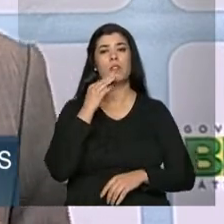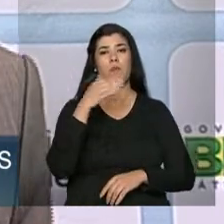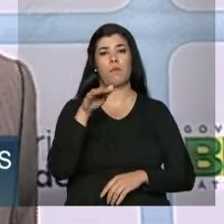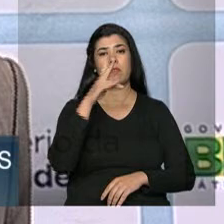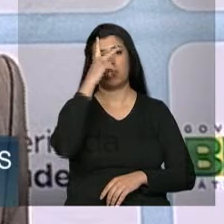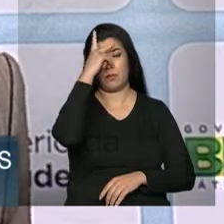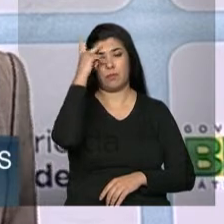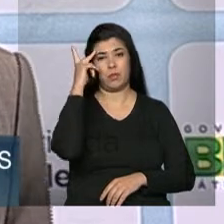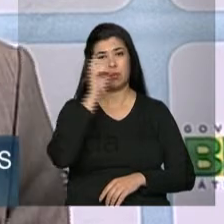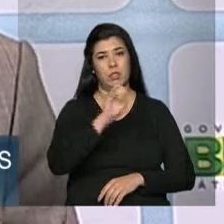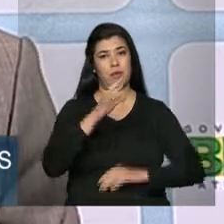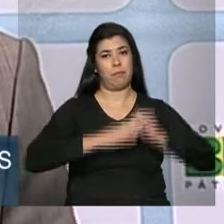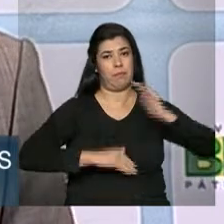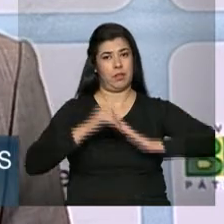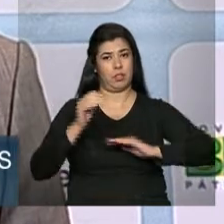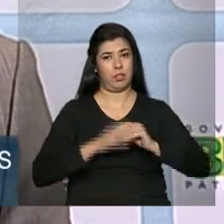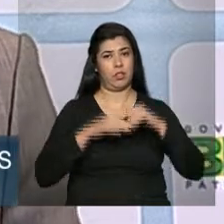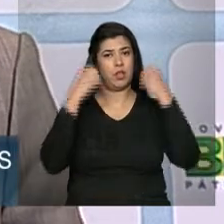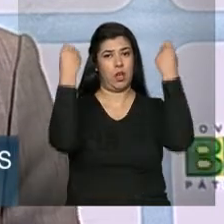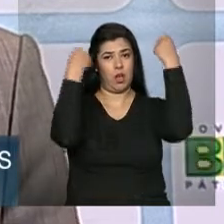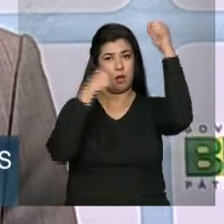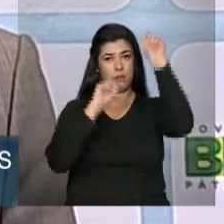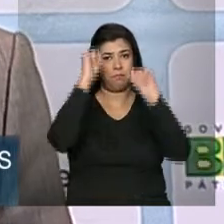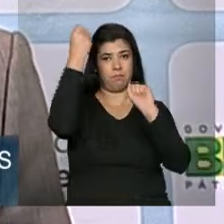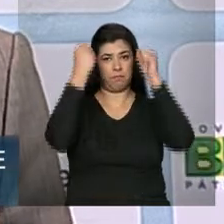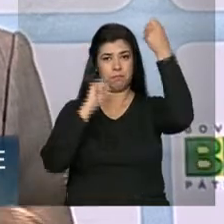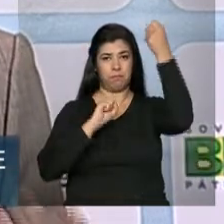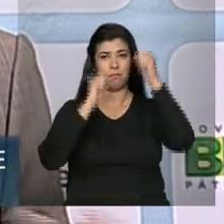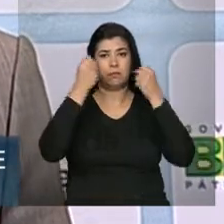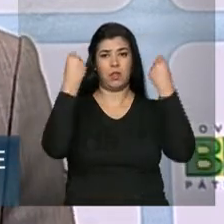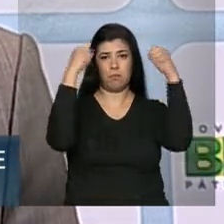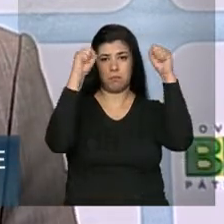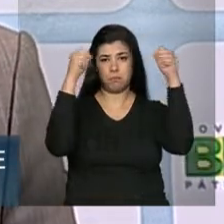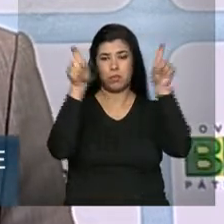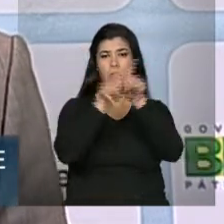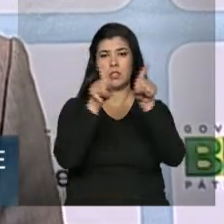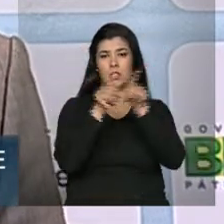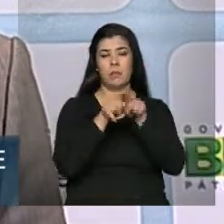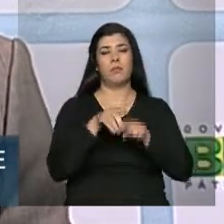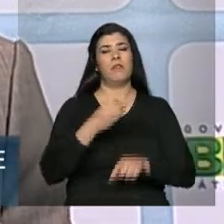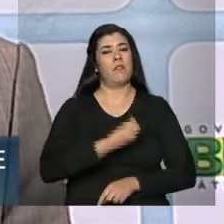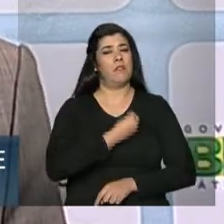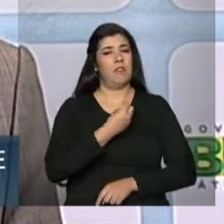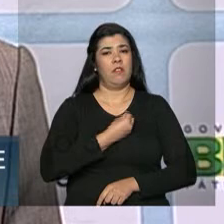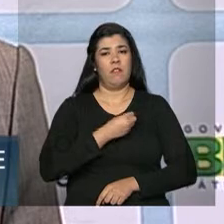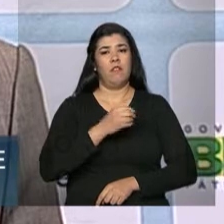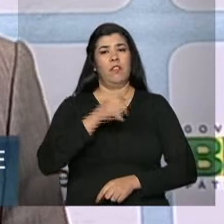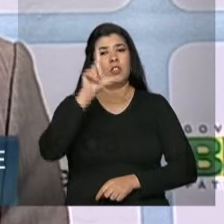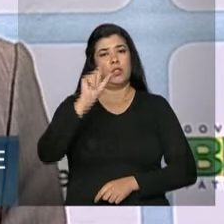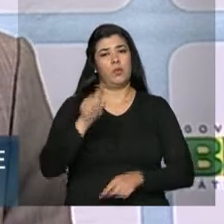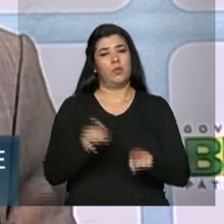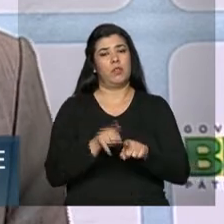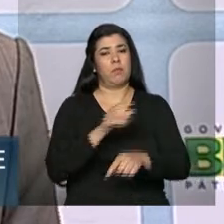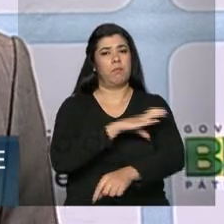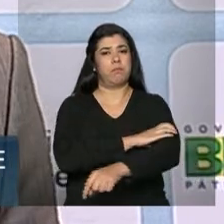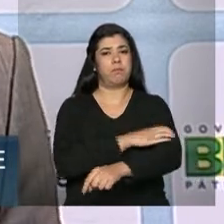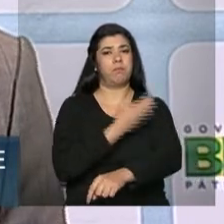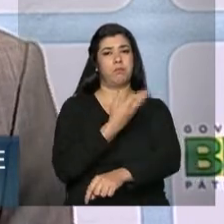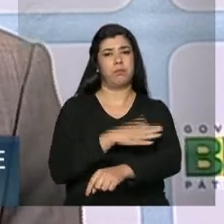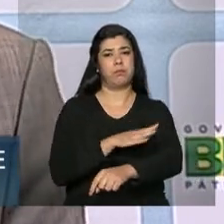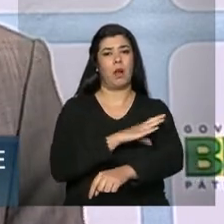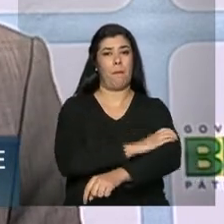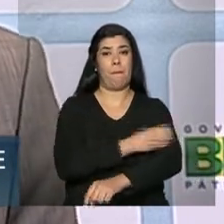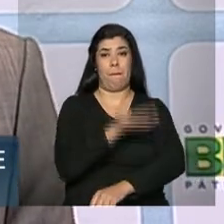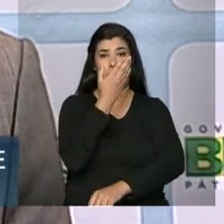se fizerem atividade física e controlarem o sal, vão possível, inclusive, viver sem a necessidade de tomar medicamentos.